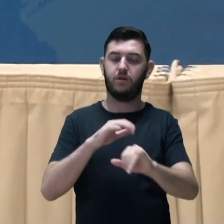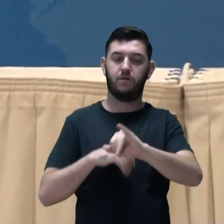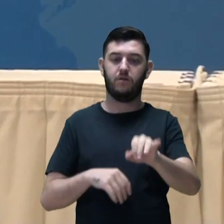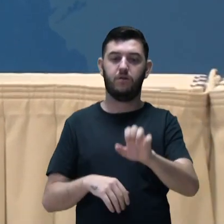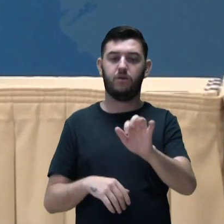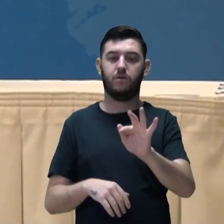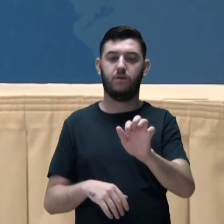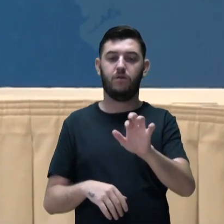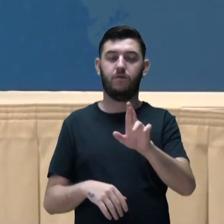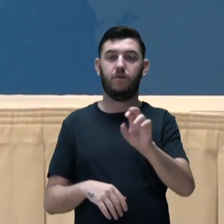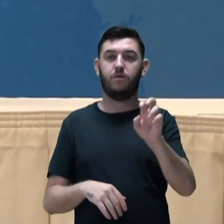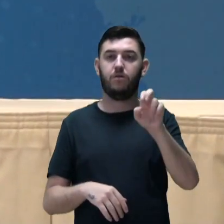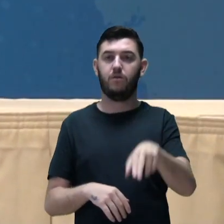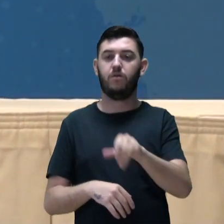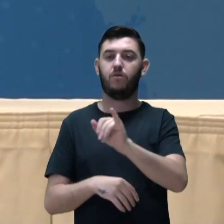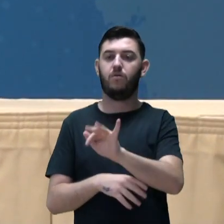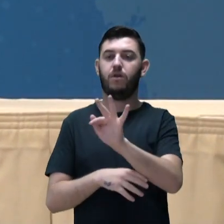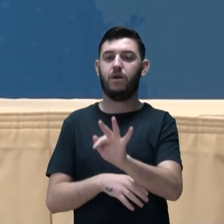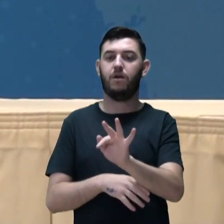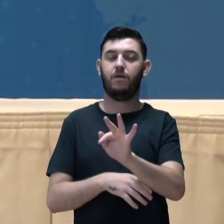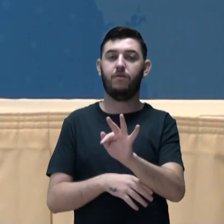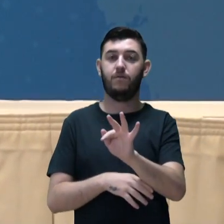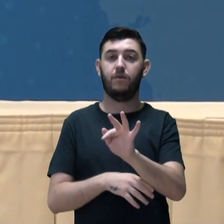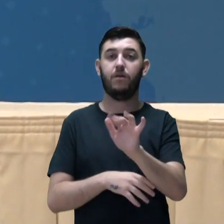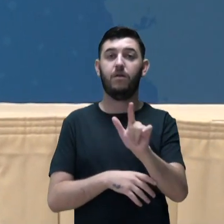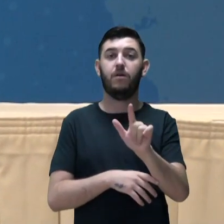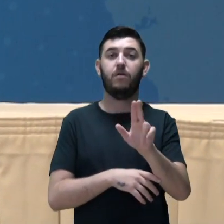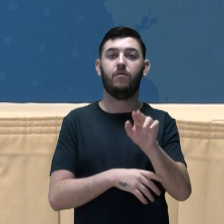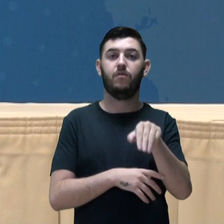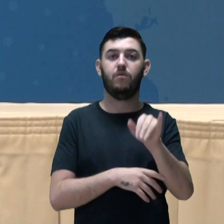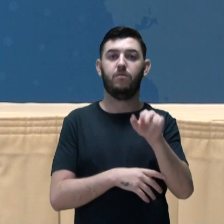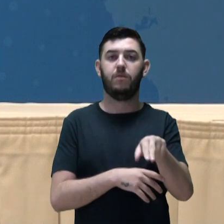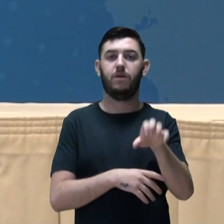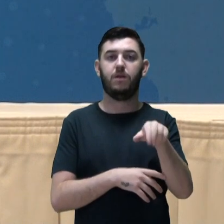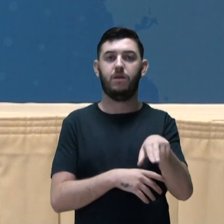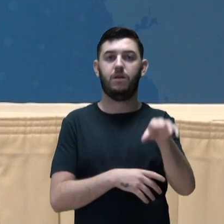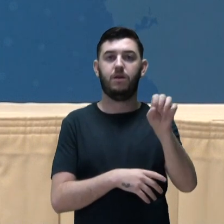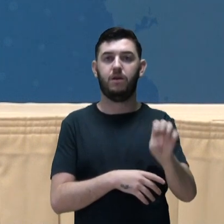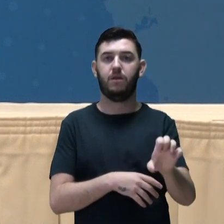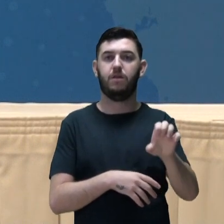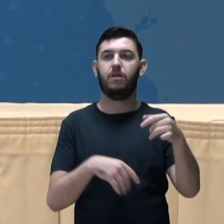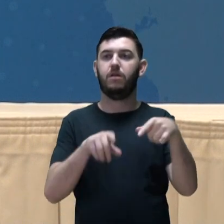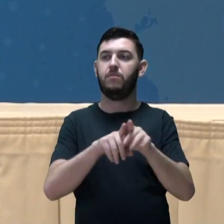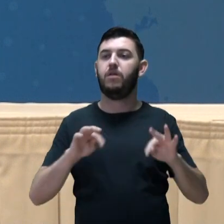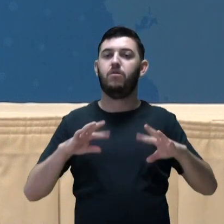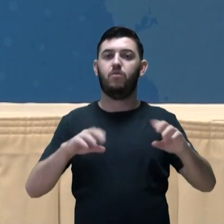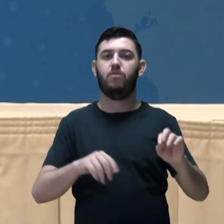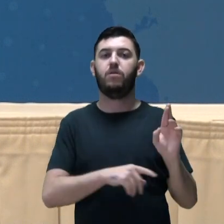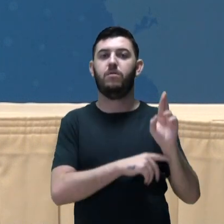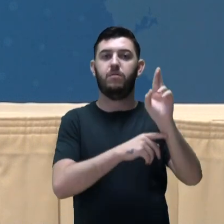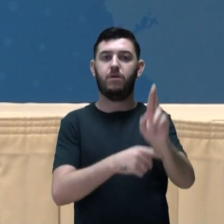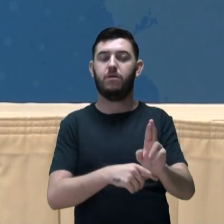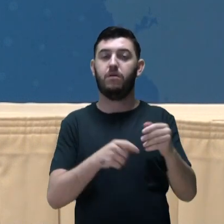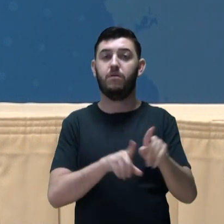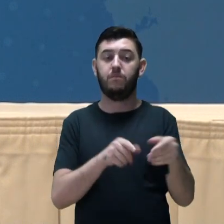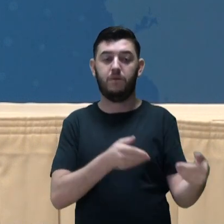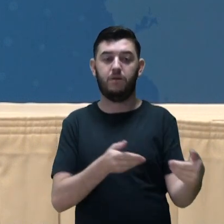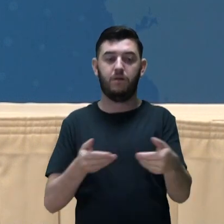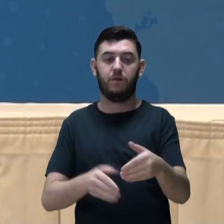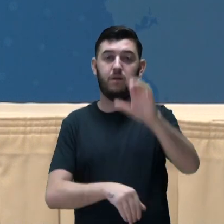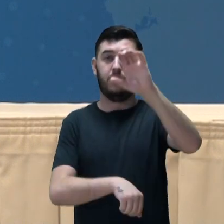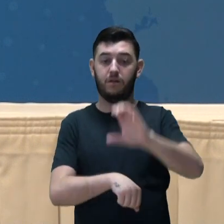Instituto Federal Fluminense e todos os representantes do Ministério da Cidadania presentes a este evento de